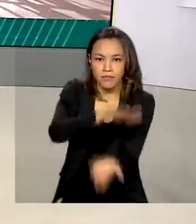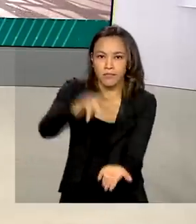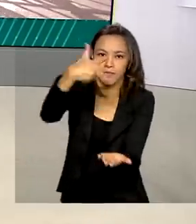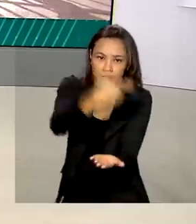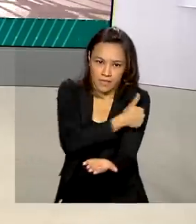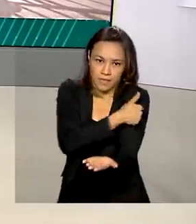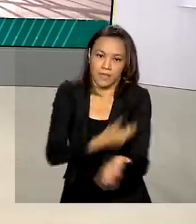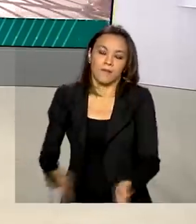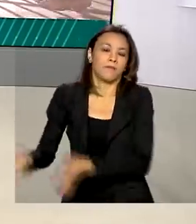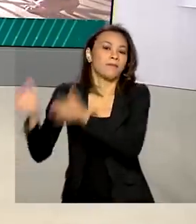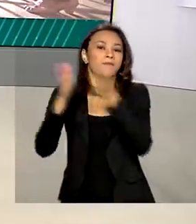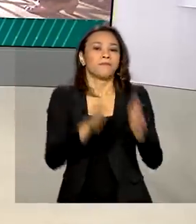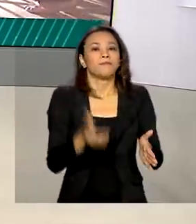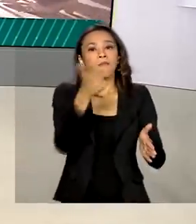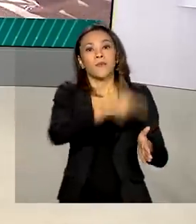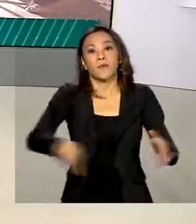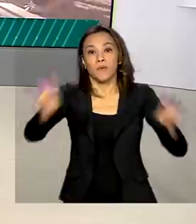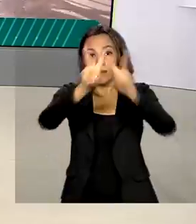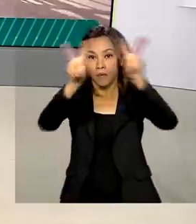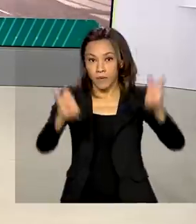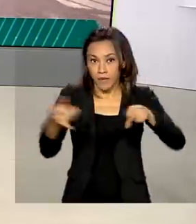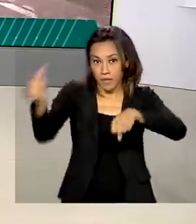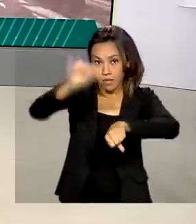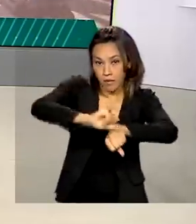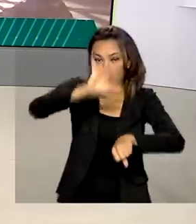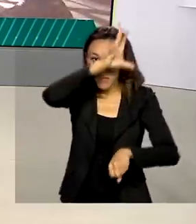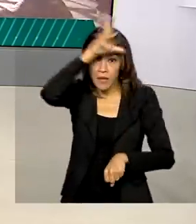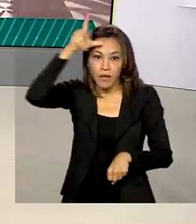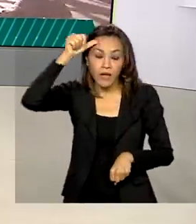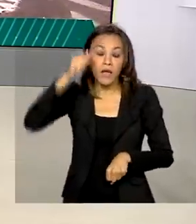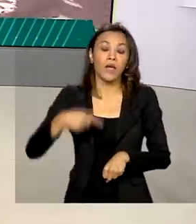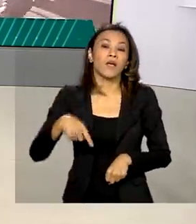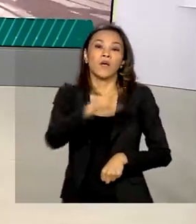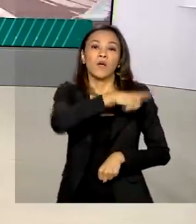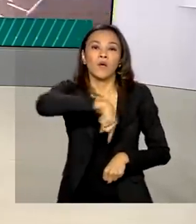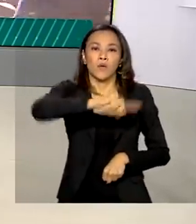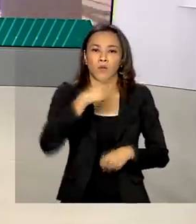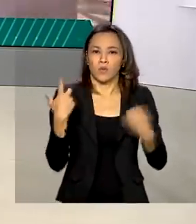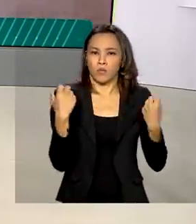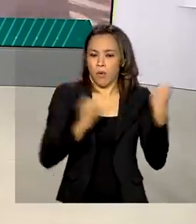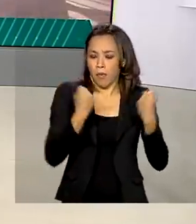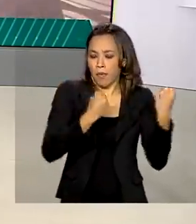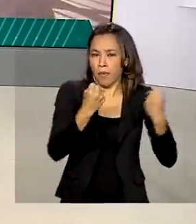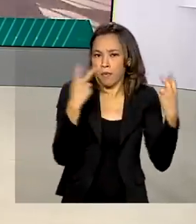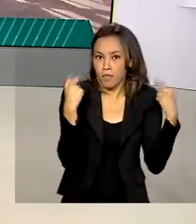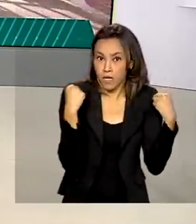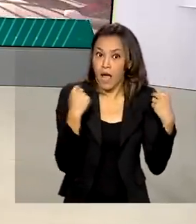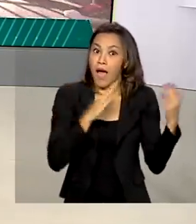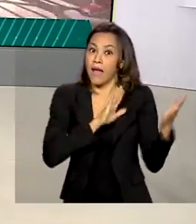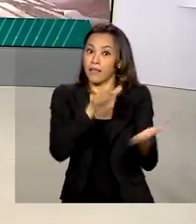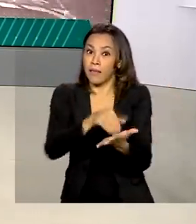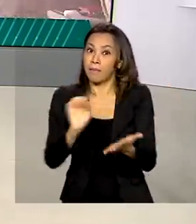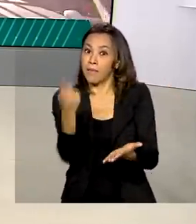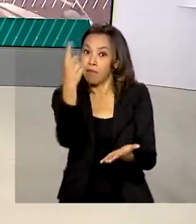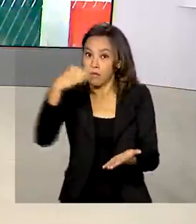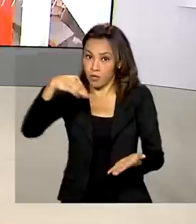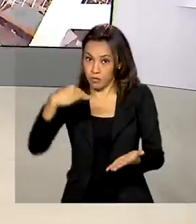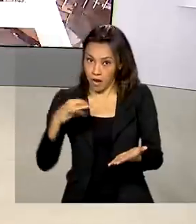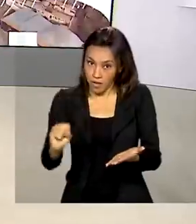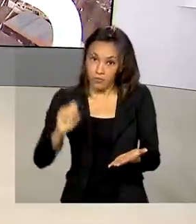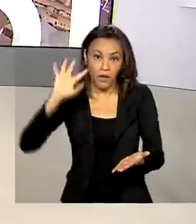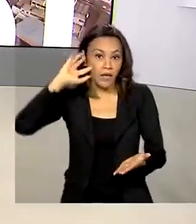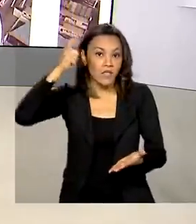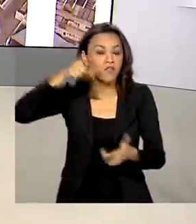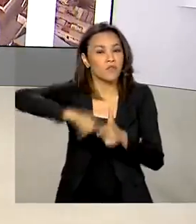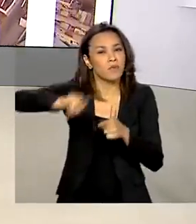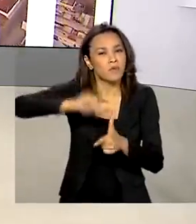Voltando a falar do Amazonas, os motoristas terão até o dia 1º de março para resolver pendências relacionadas aos serviços